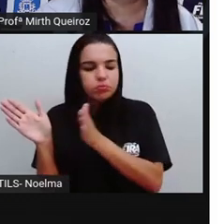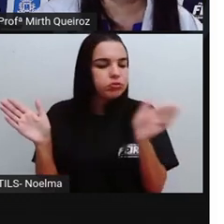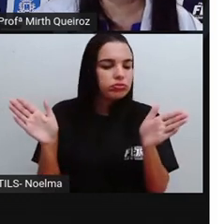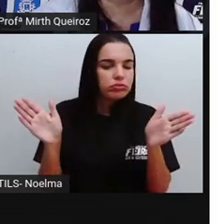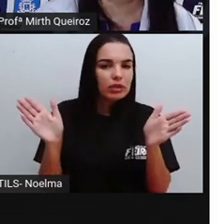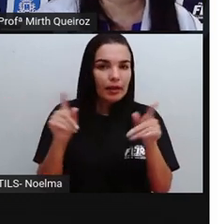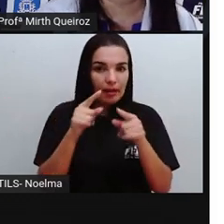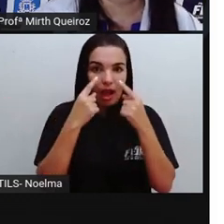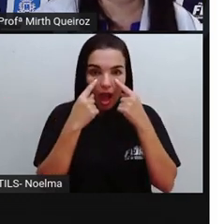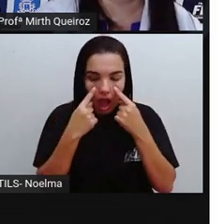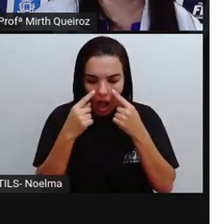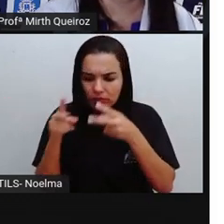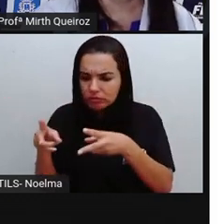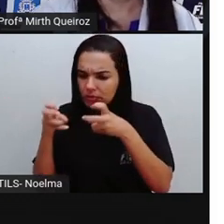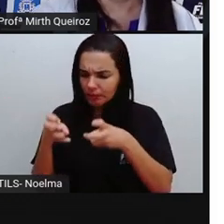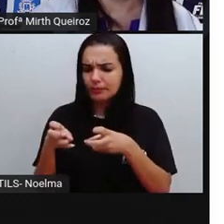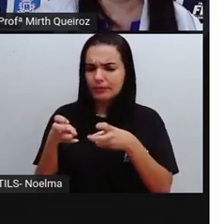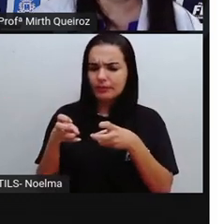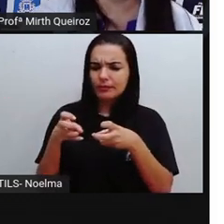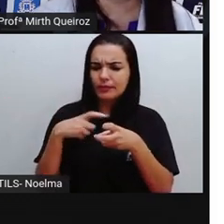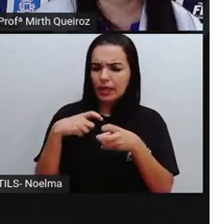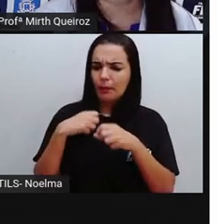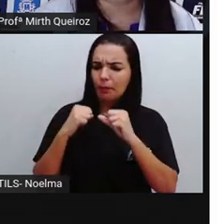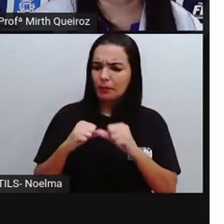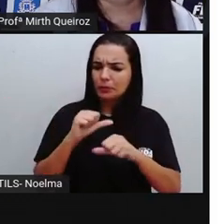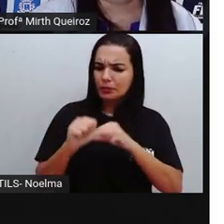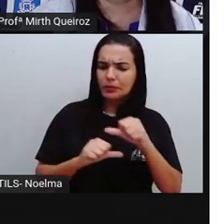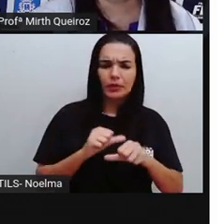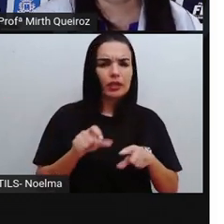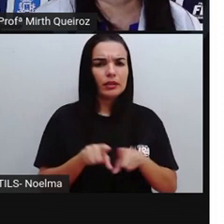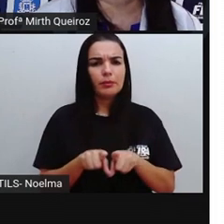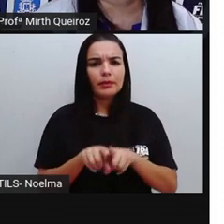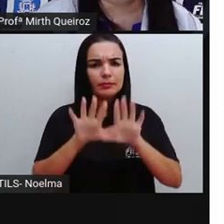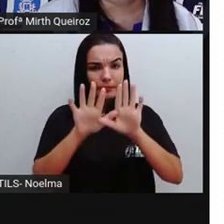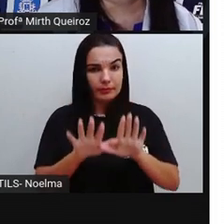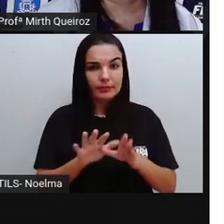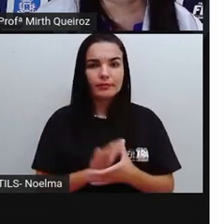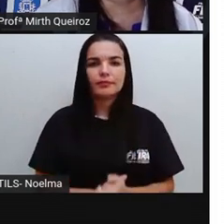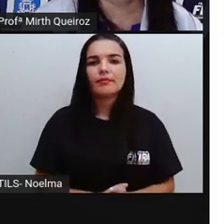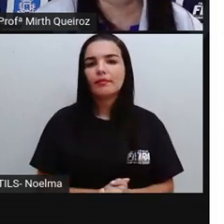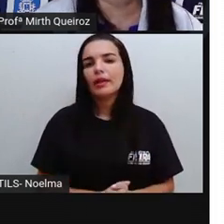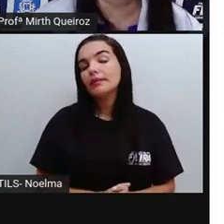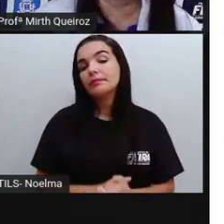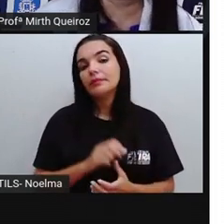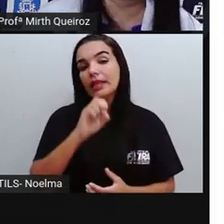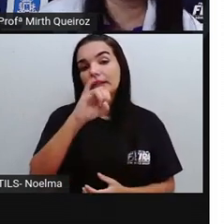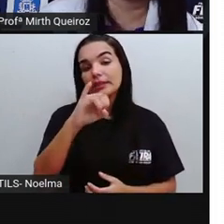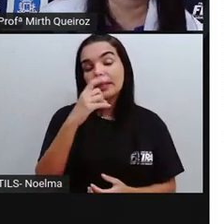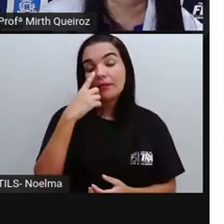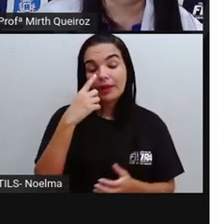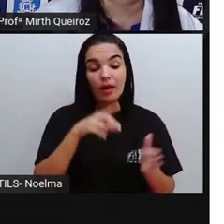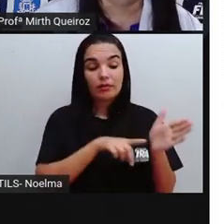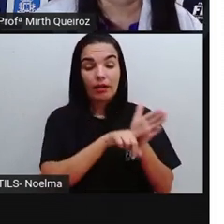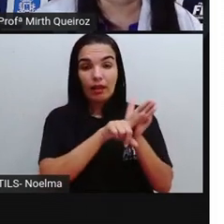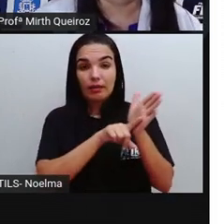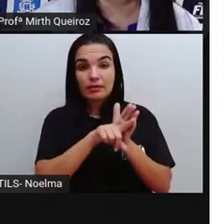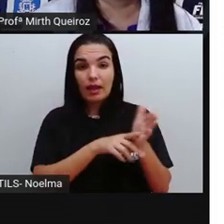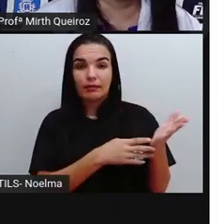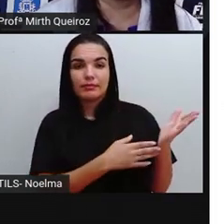as coisas que você observa, ela muda também. Olha só, se a gente fosse analisar